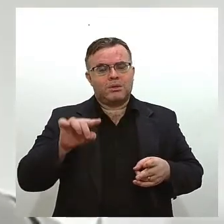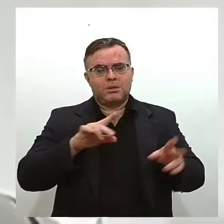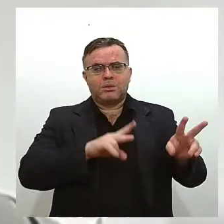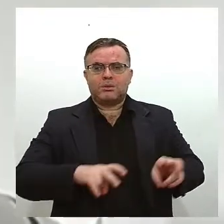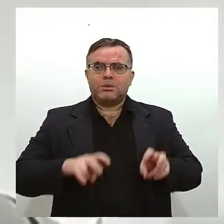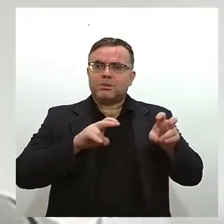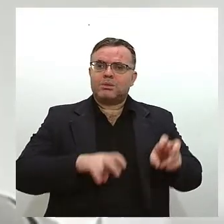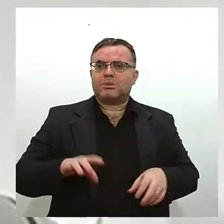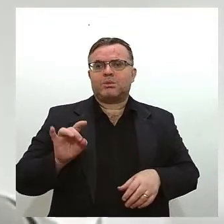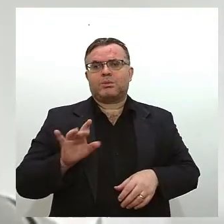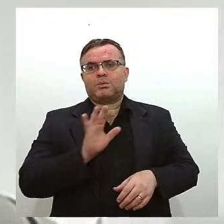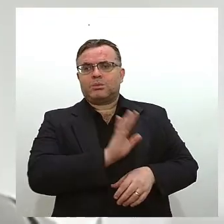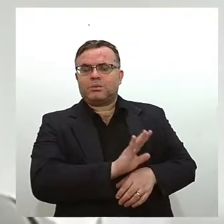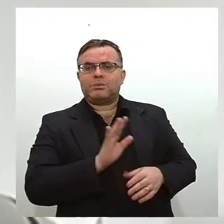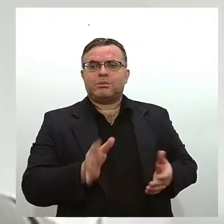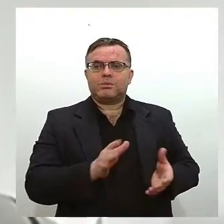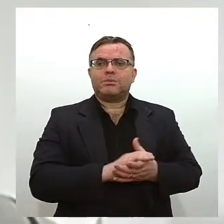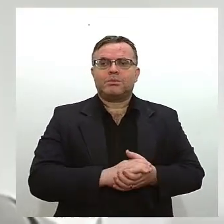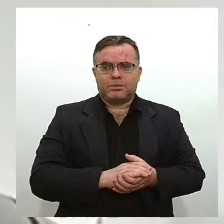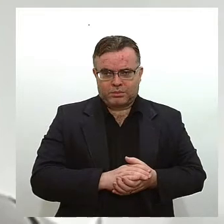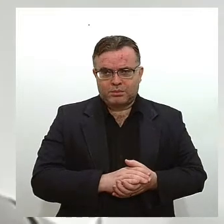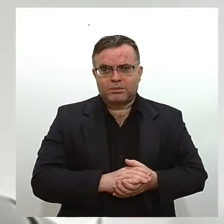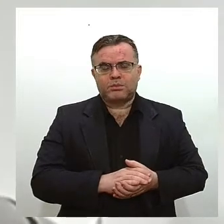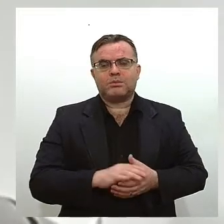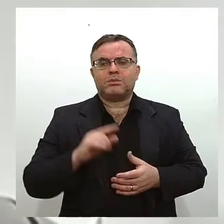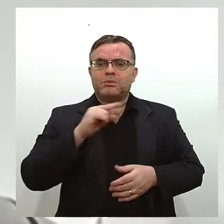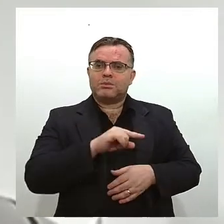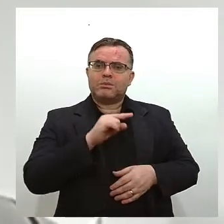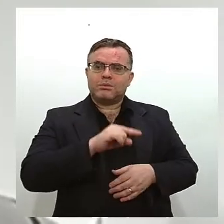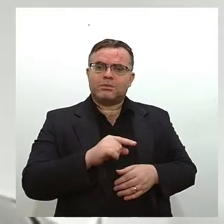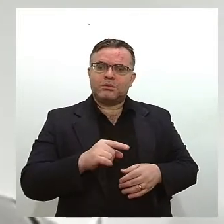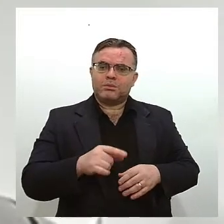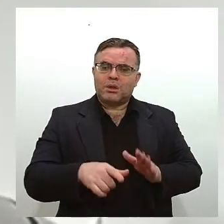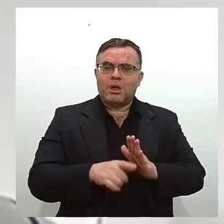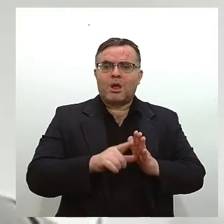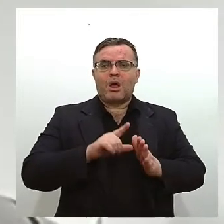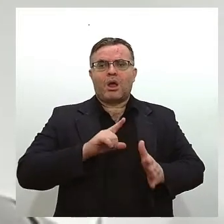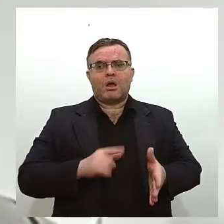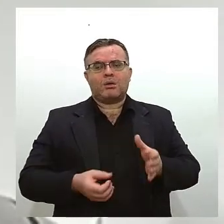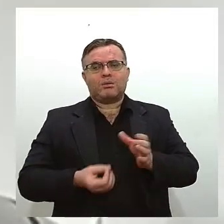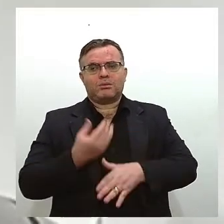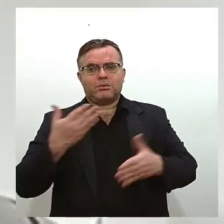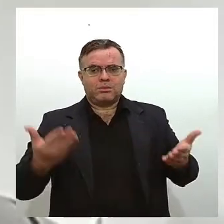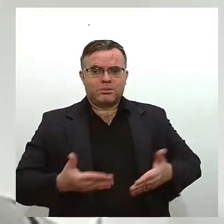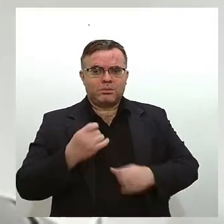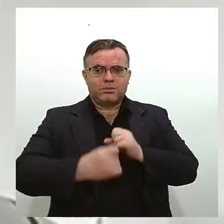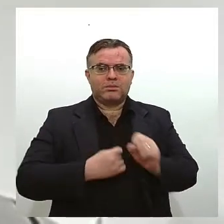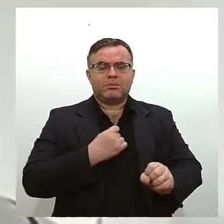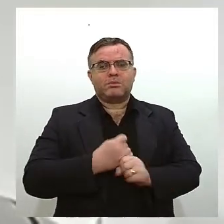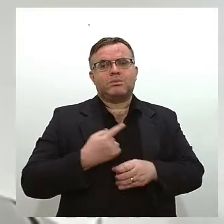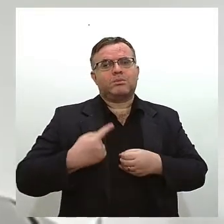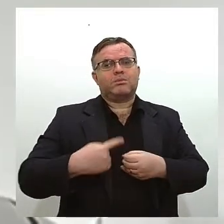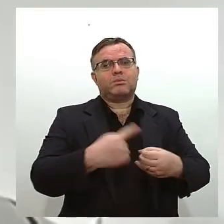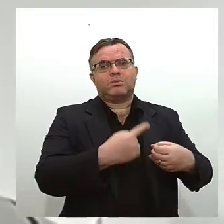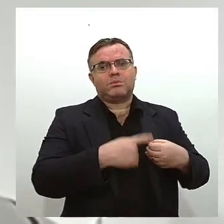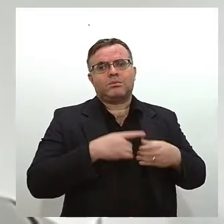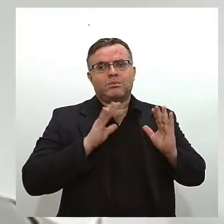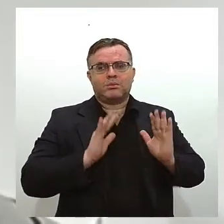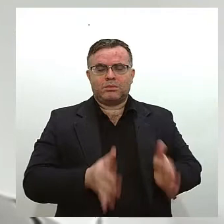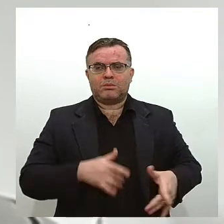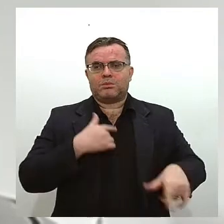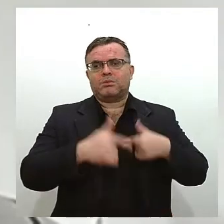da indústria da cana a safra eu acho que antecipou um pouquinho esse ano nesses municípios e já está tendo uma